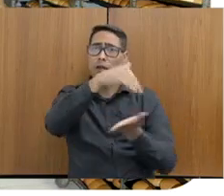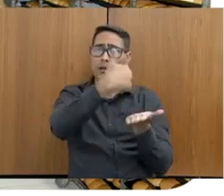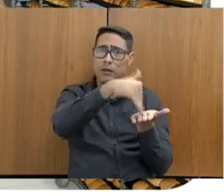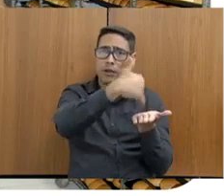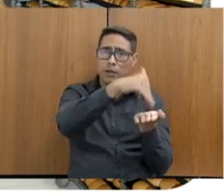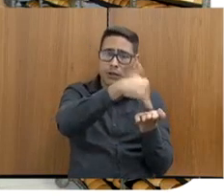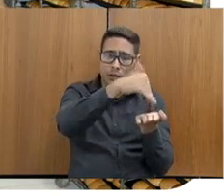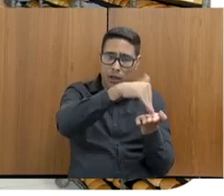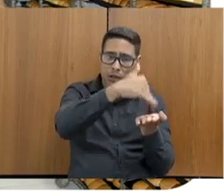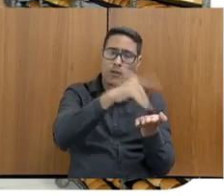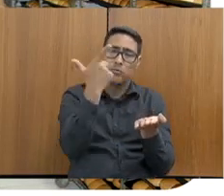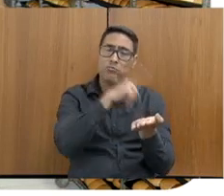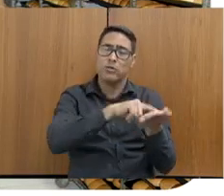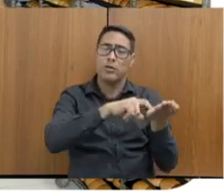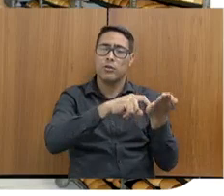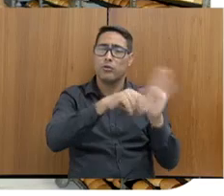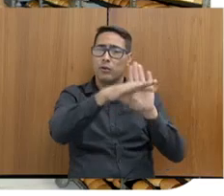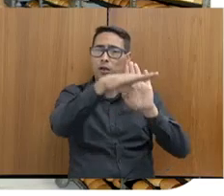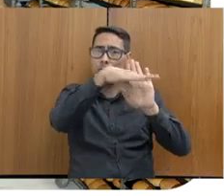baixar uma resolução